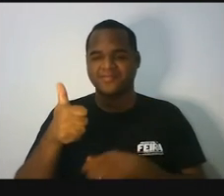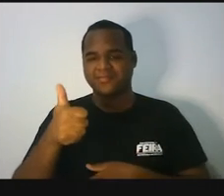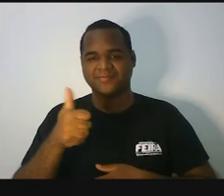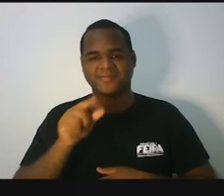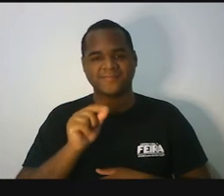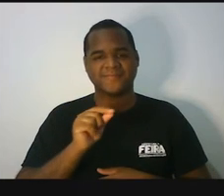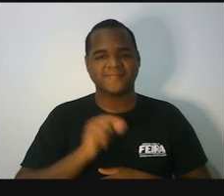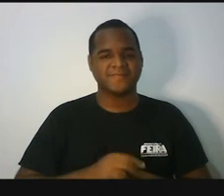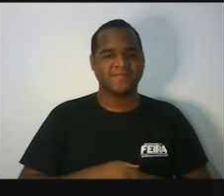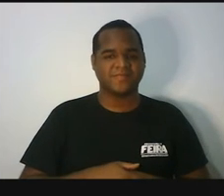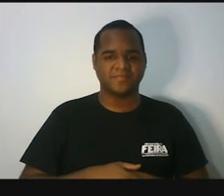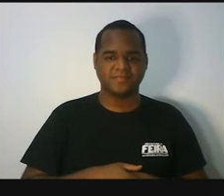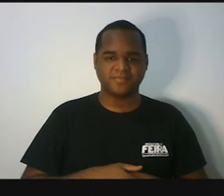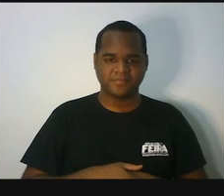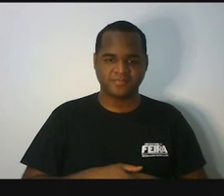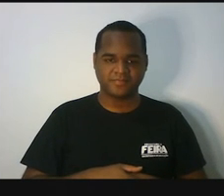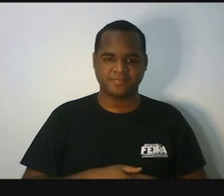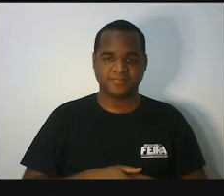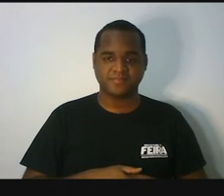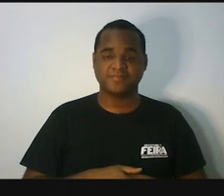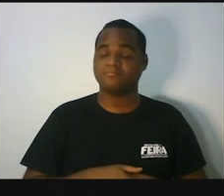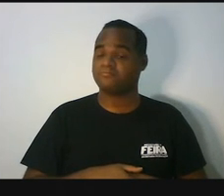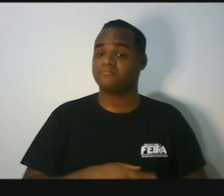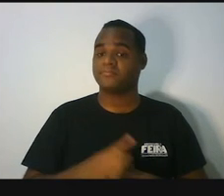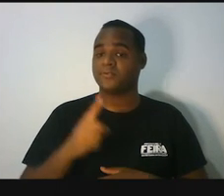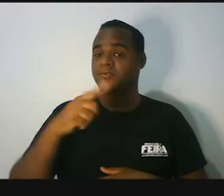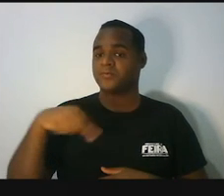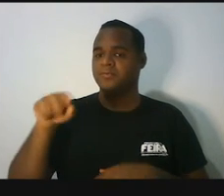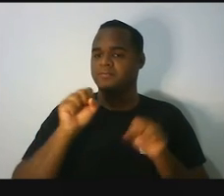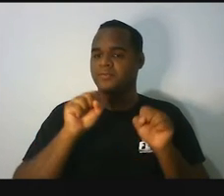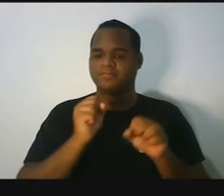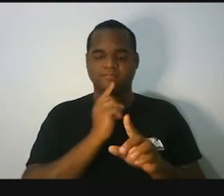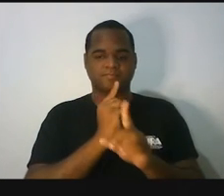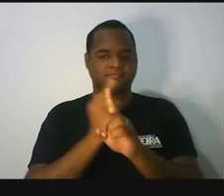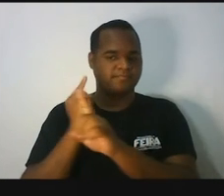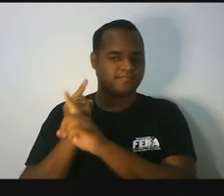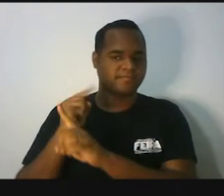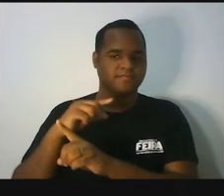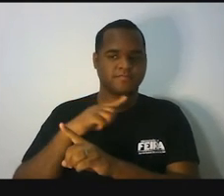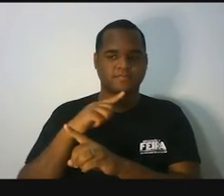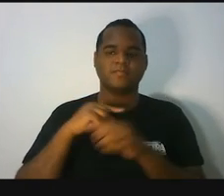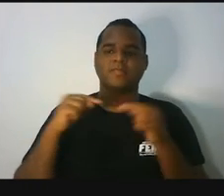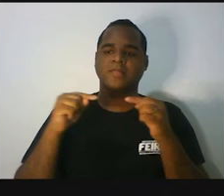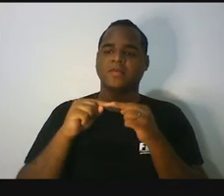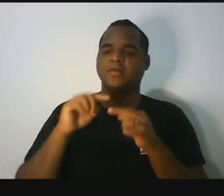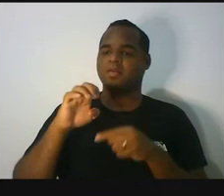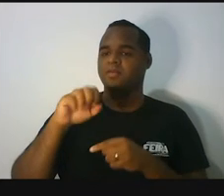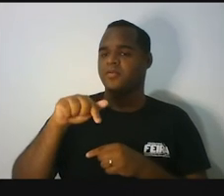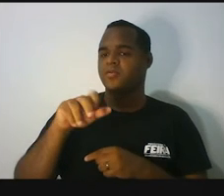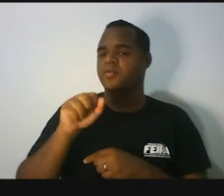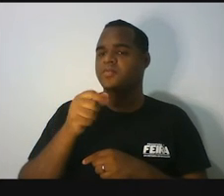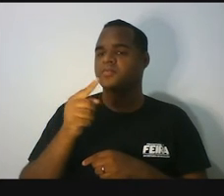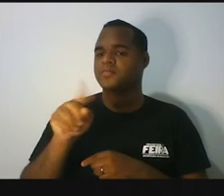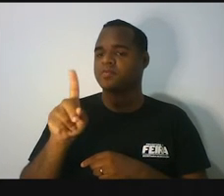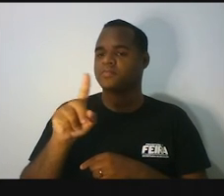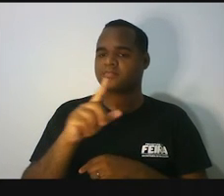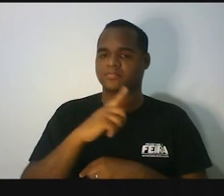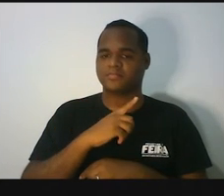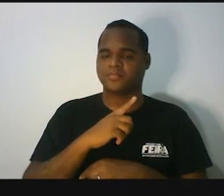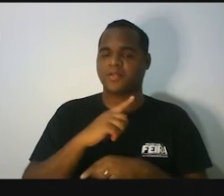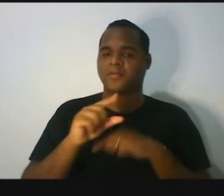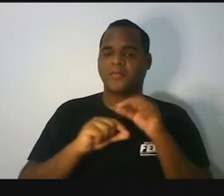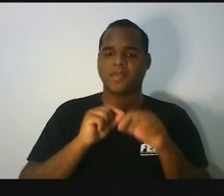E aí nós vamos encontrar essa equação aqui. Isso é uma equação.